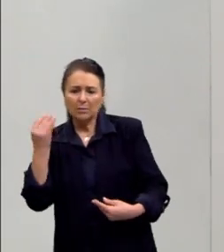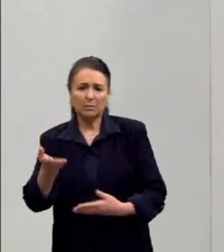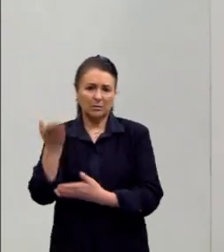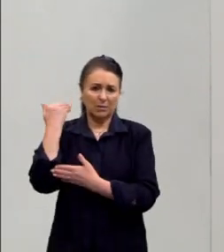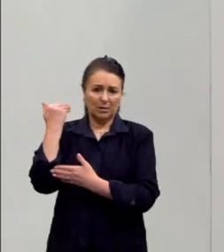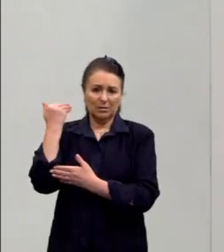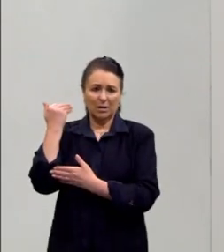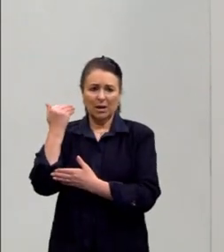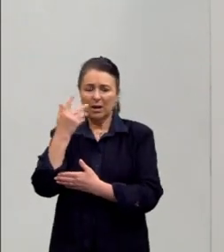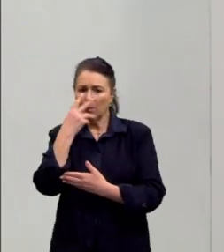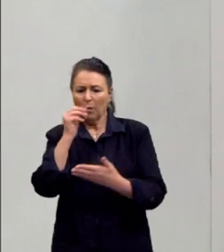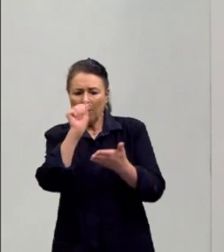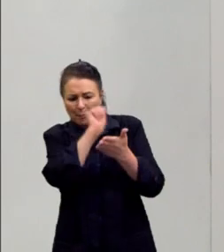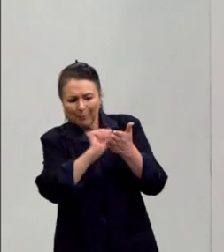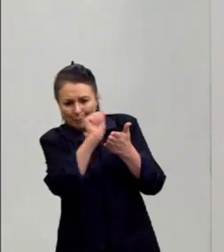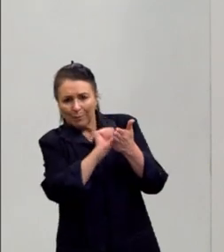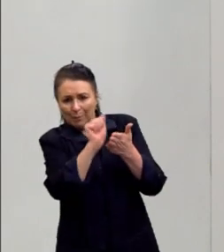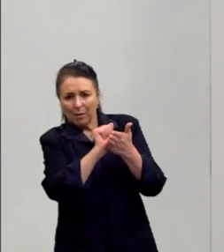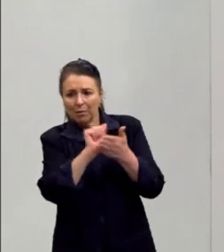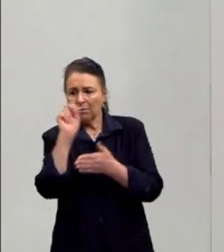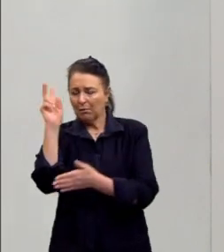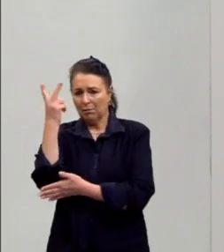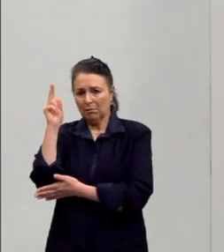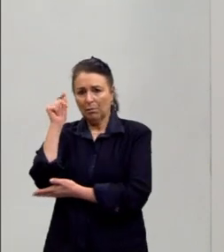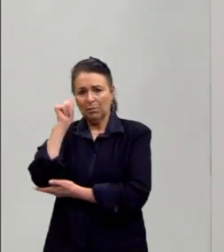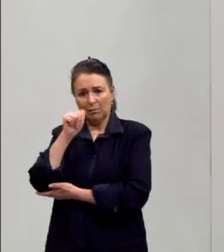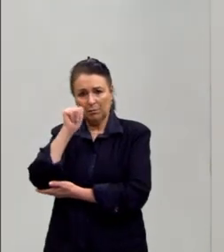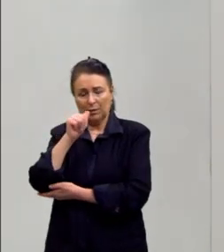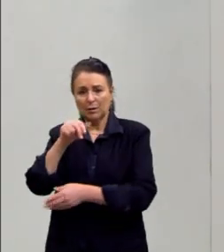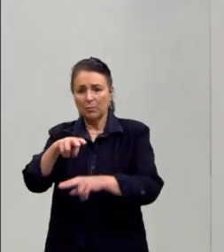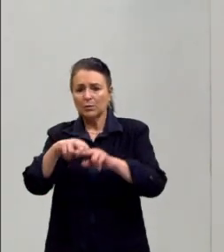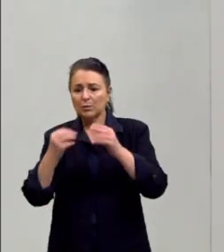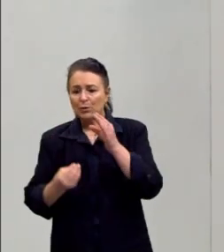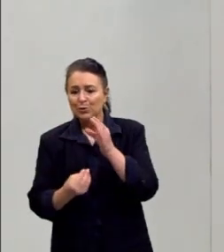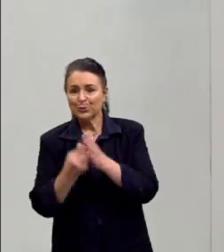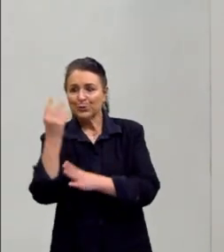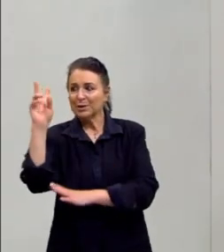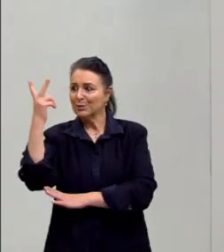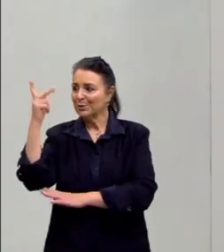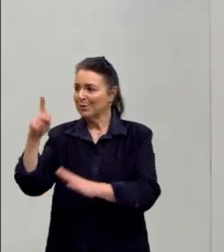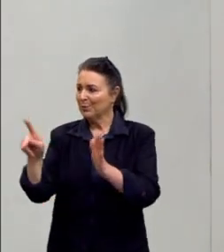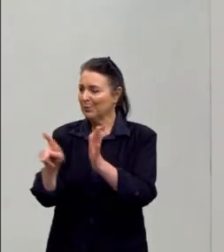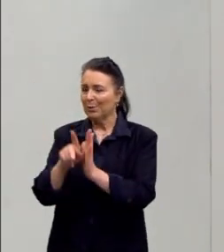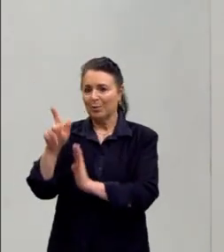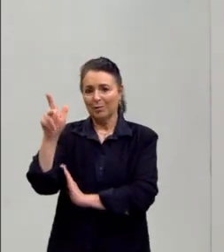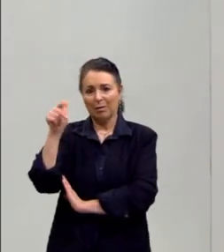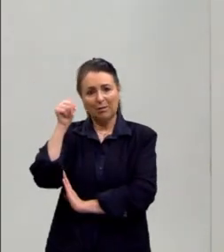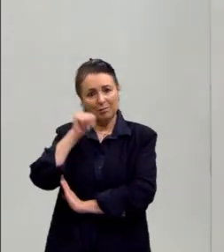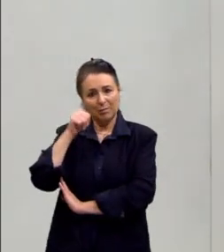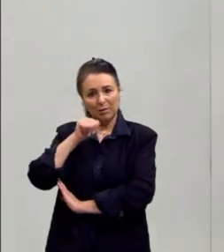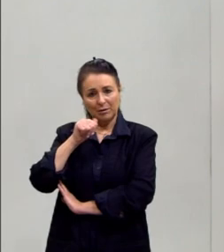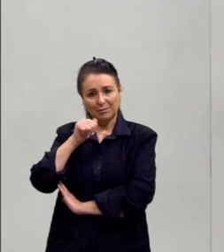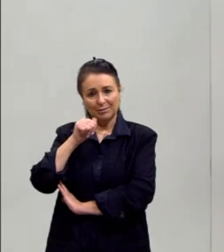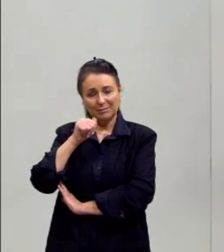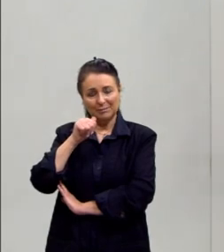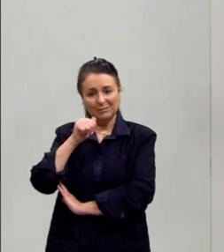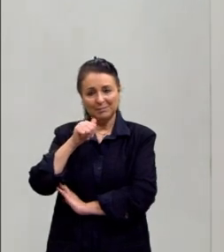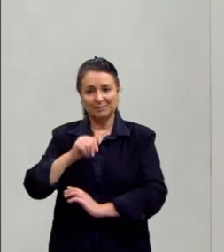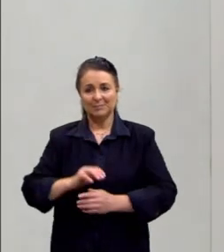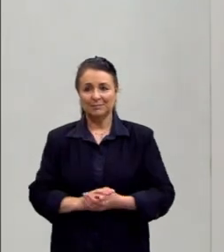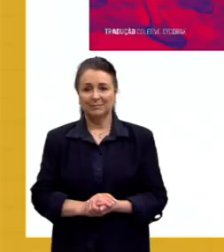apagamento da história. E é por isso que teve que surgir a história das mulheres, para combater esse apagamento.